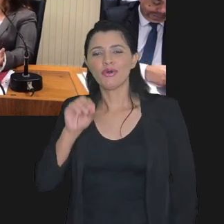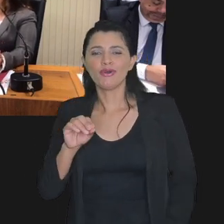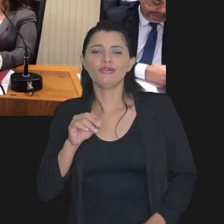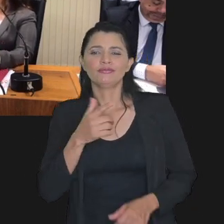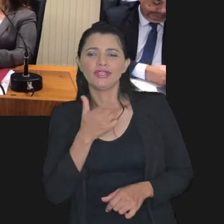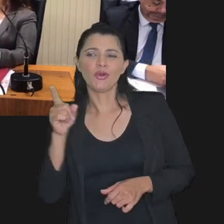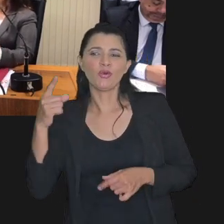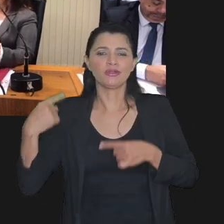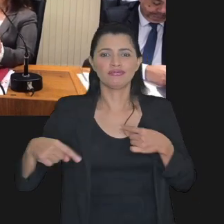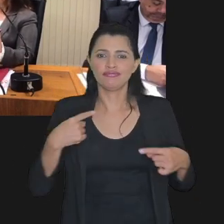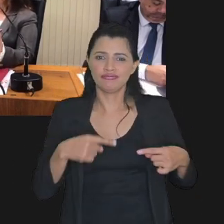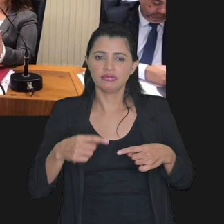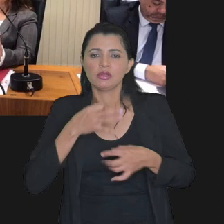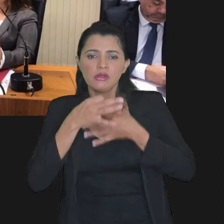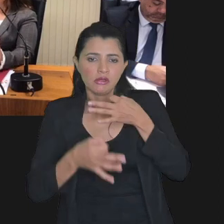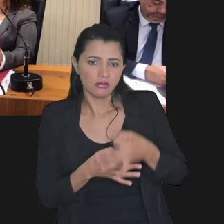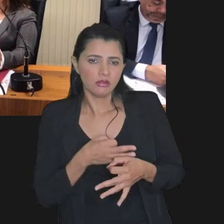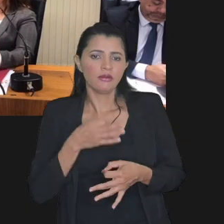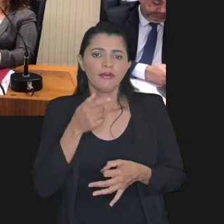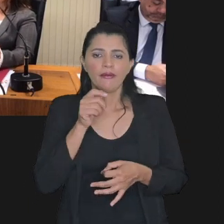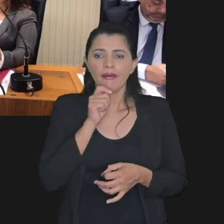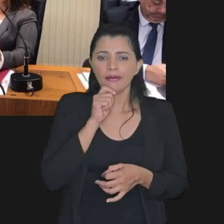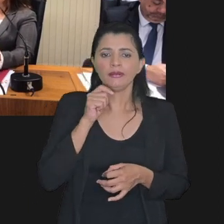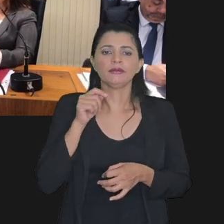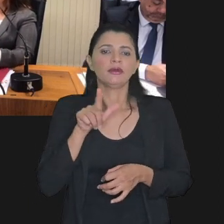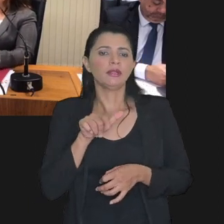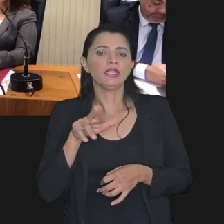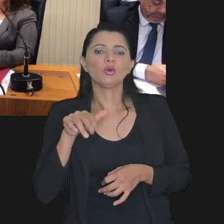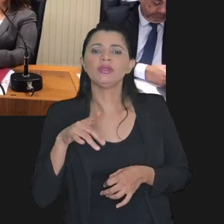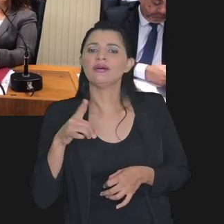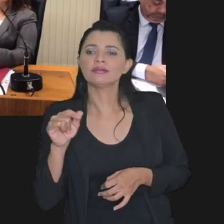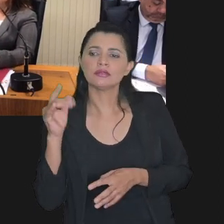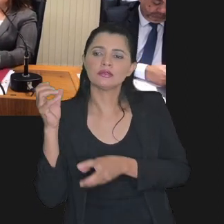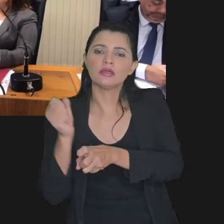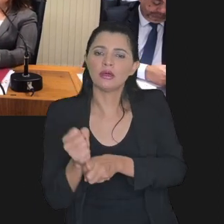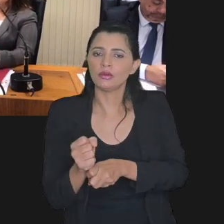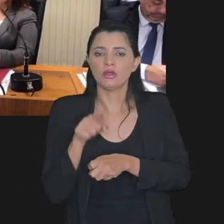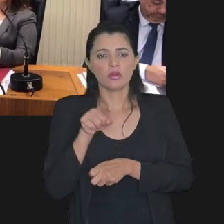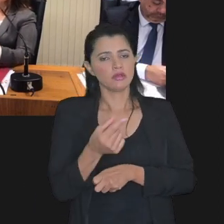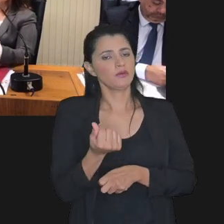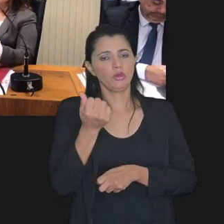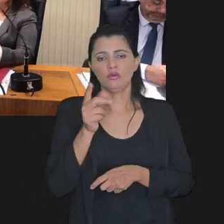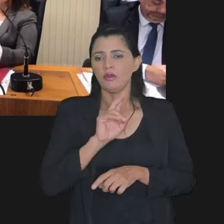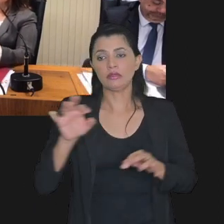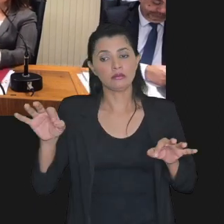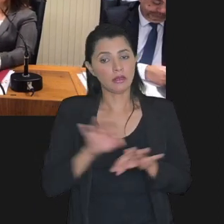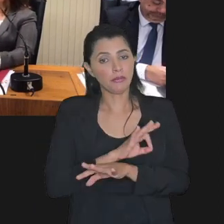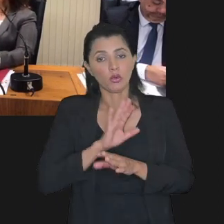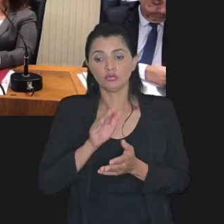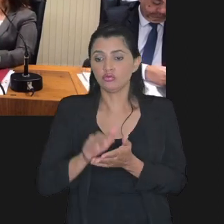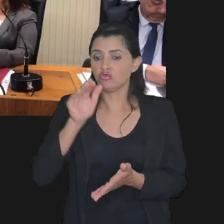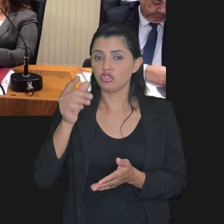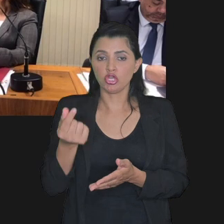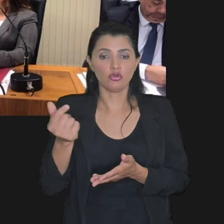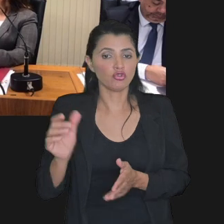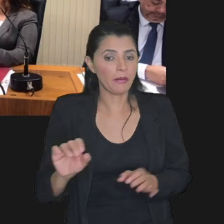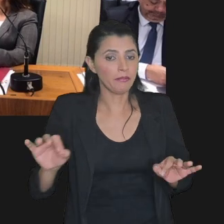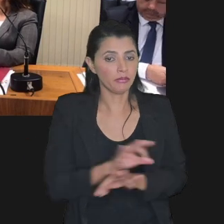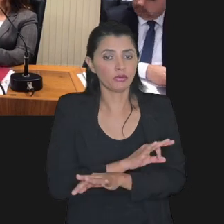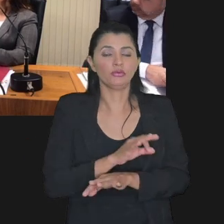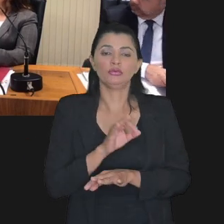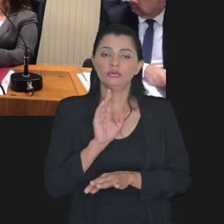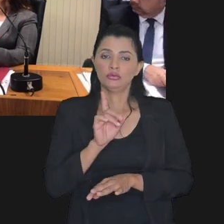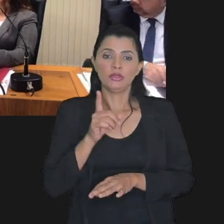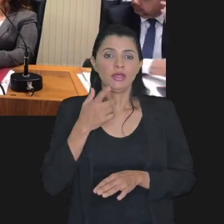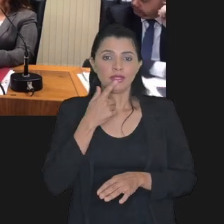sentença ainda está fazendo liquidação então esse valor a gente não vai conseguir usar porque tem que estar já definido o montante então é uma coisa